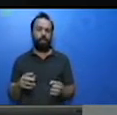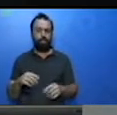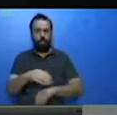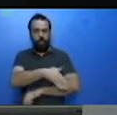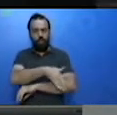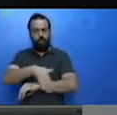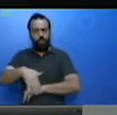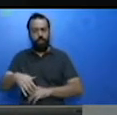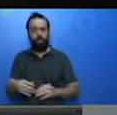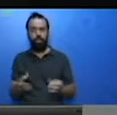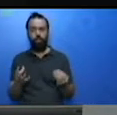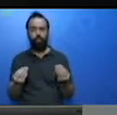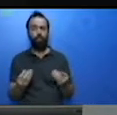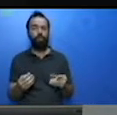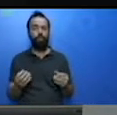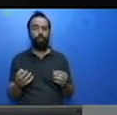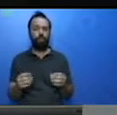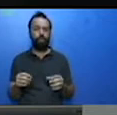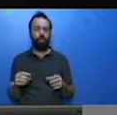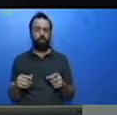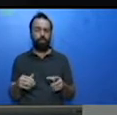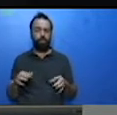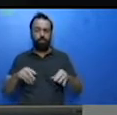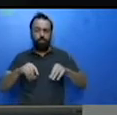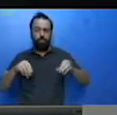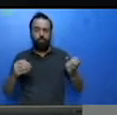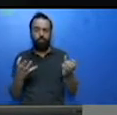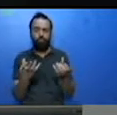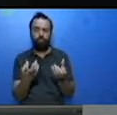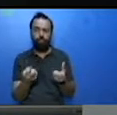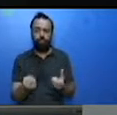texto, a leitura do texto, tamanduá bandeira.